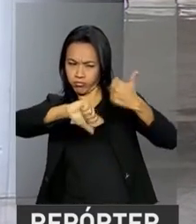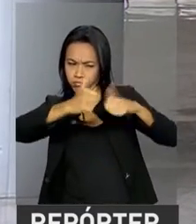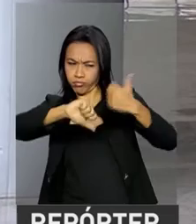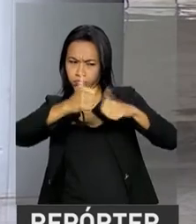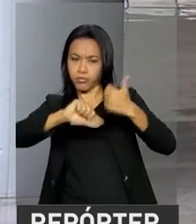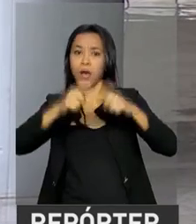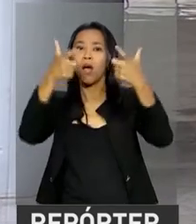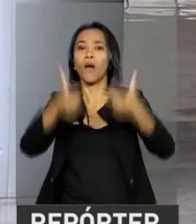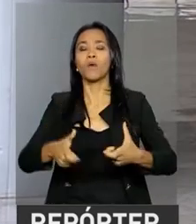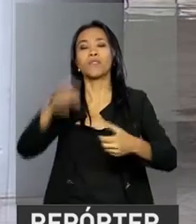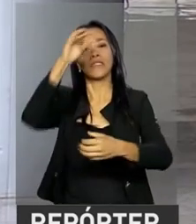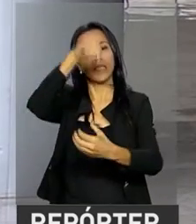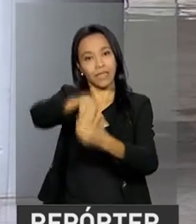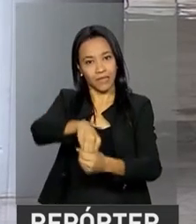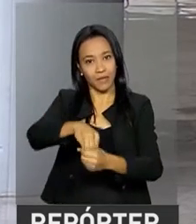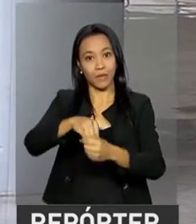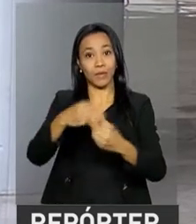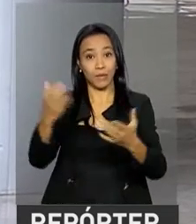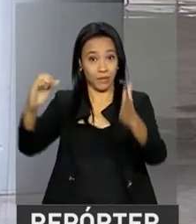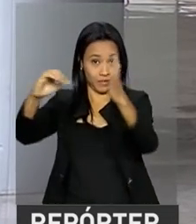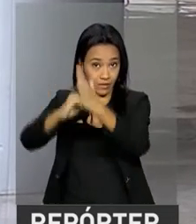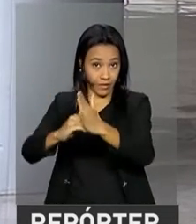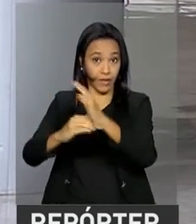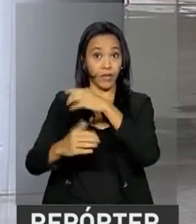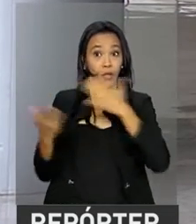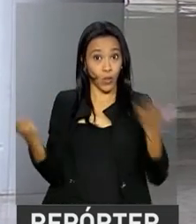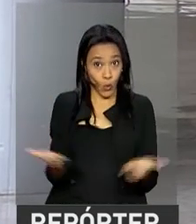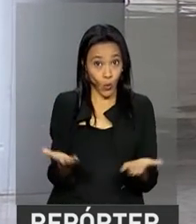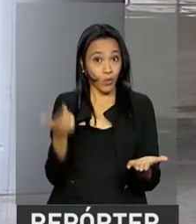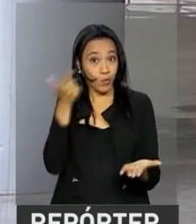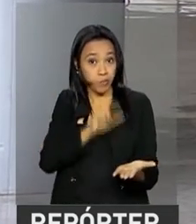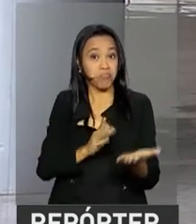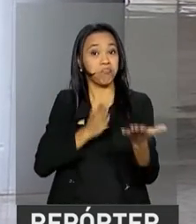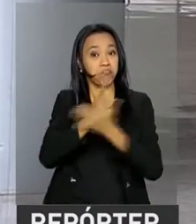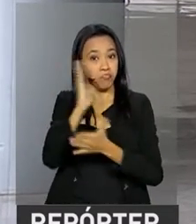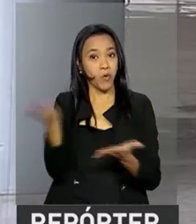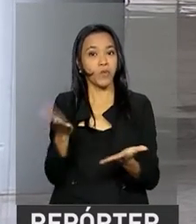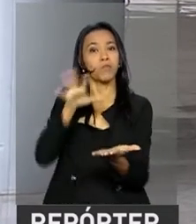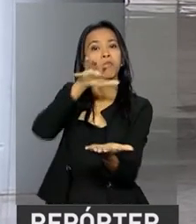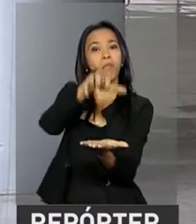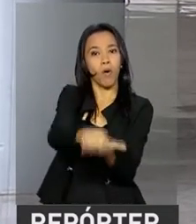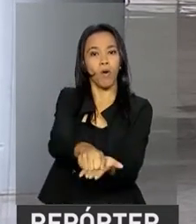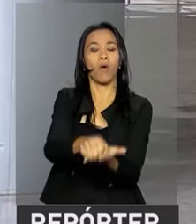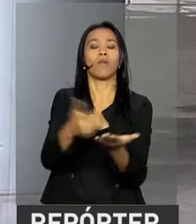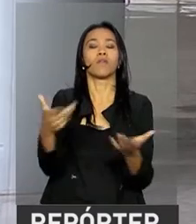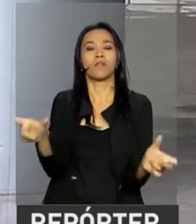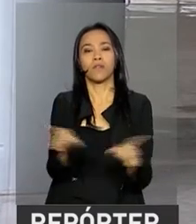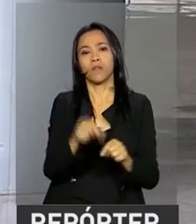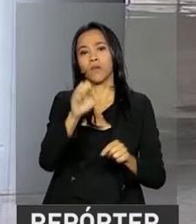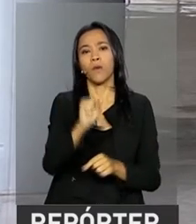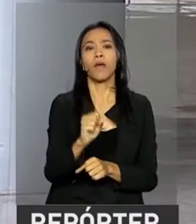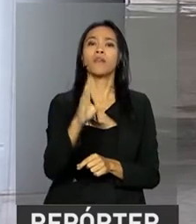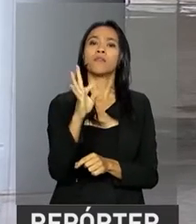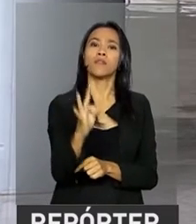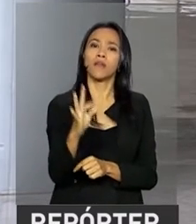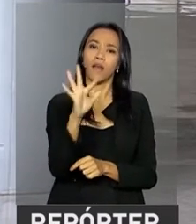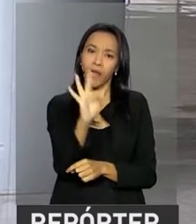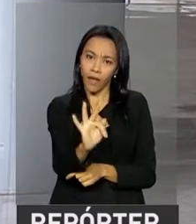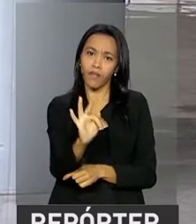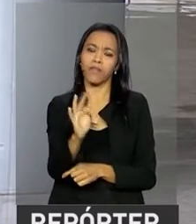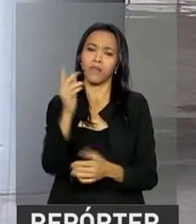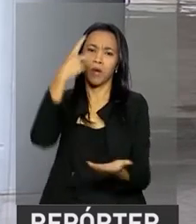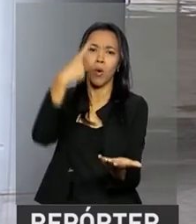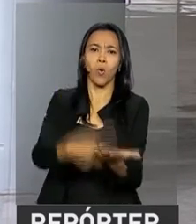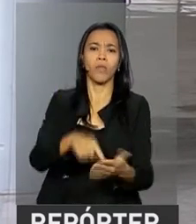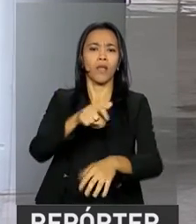no Senado Federal. E hoje, portanto, ele toma posse como novo ministro do STF em uma cerimônia, uma solenidade que está marcada